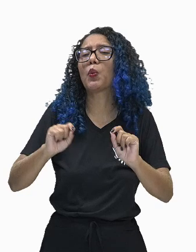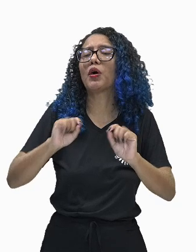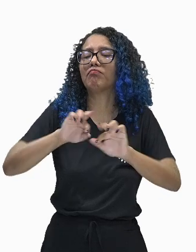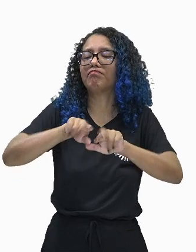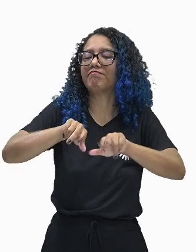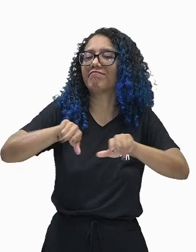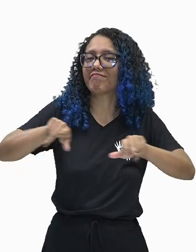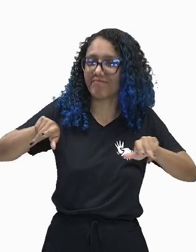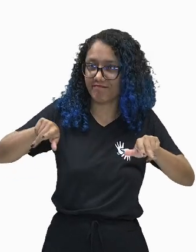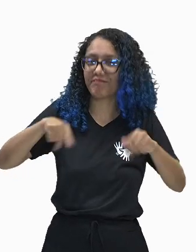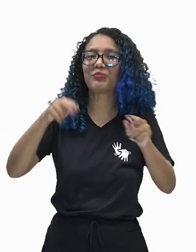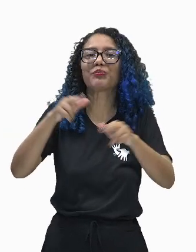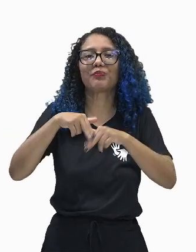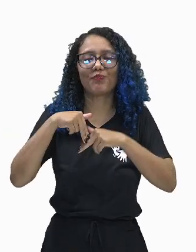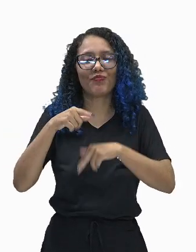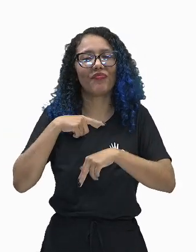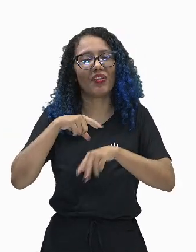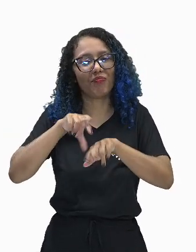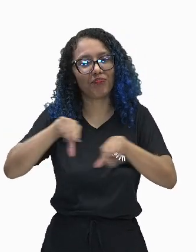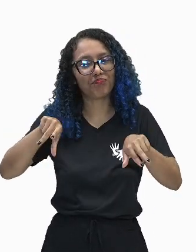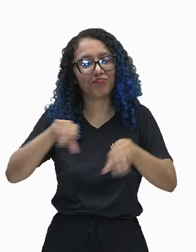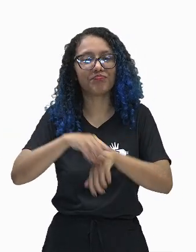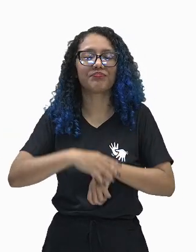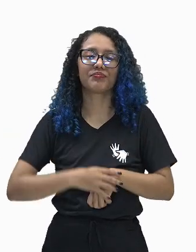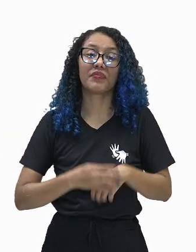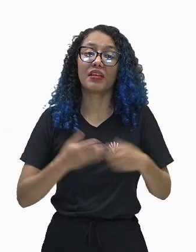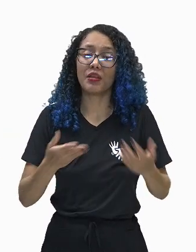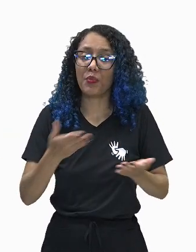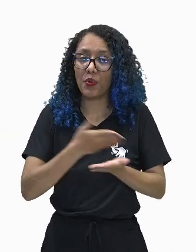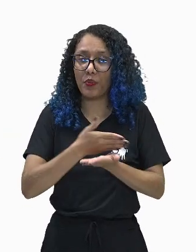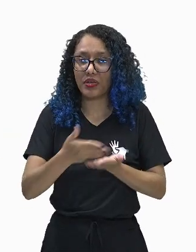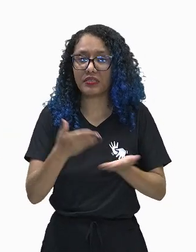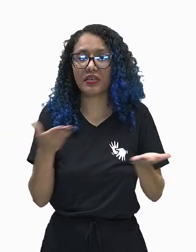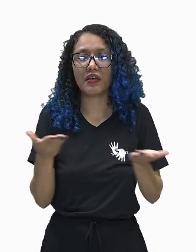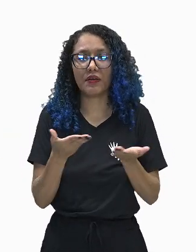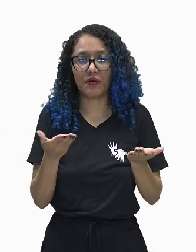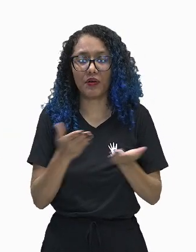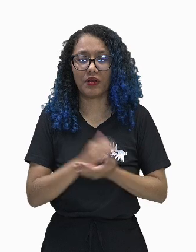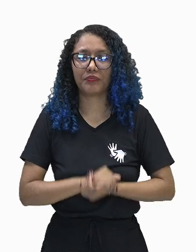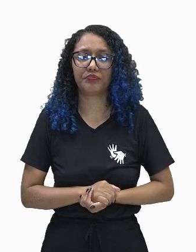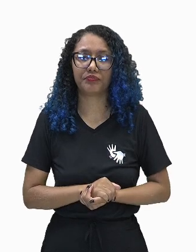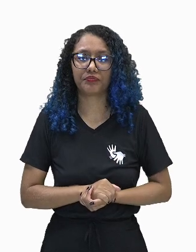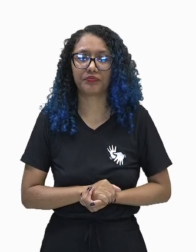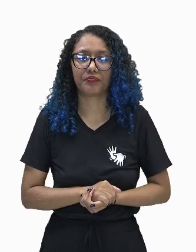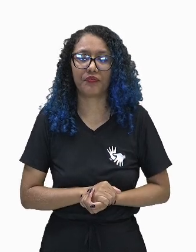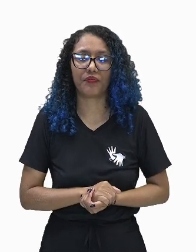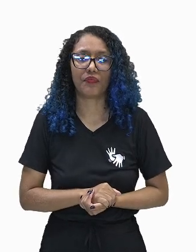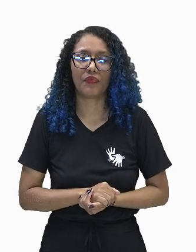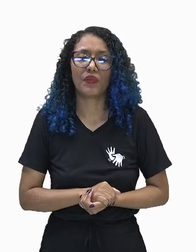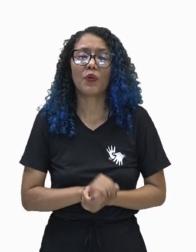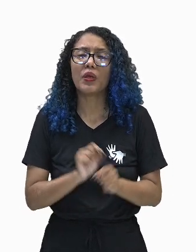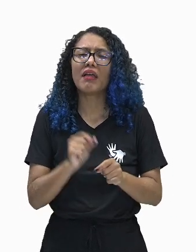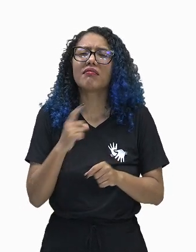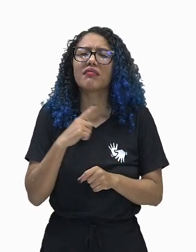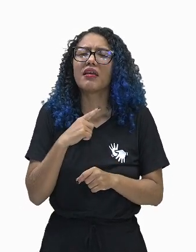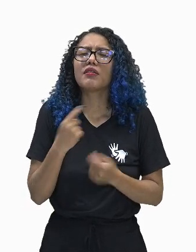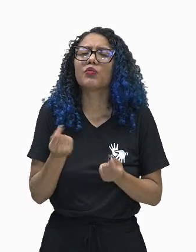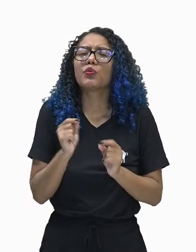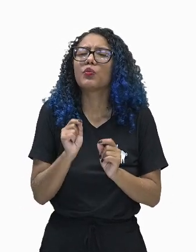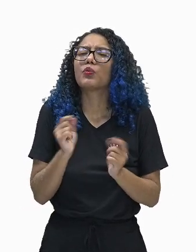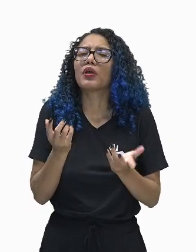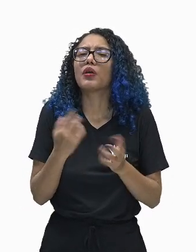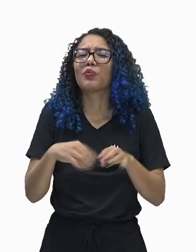E também para começar o estudo da vida, começa-se por uma estrutura extremamente pequena